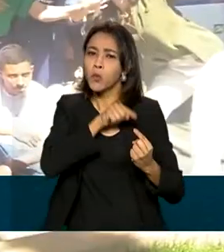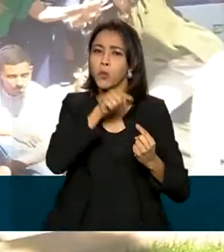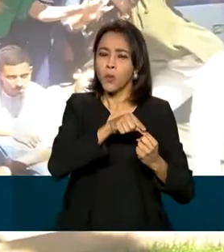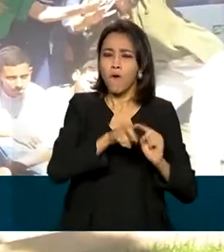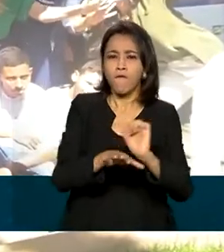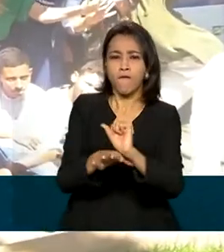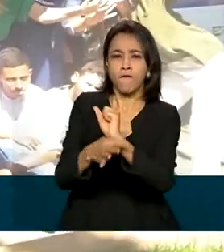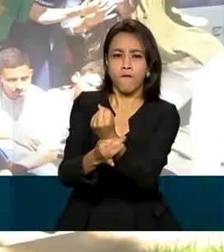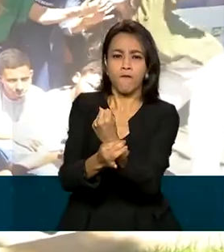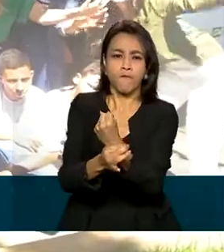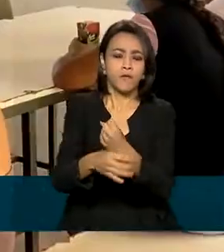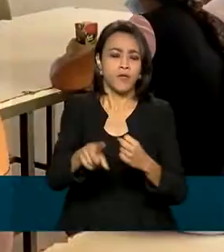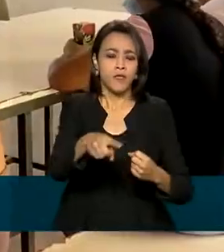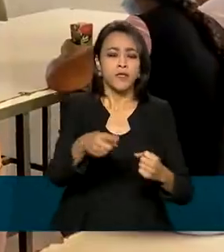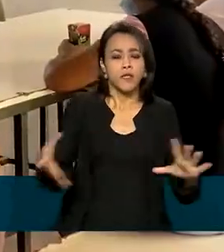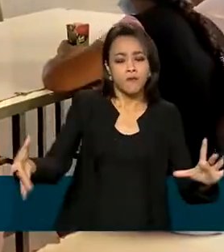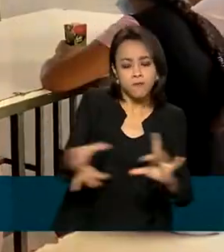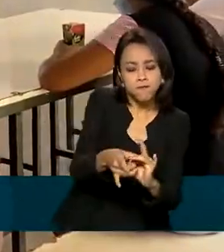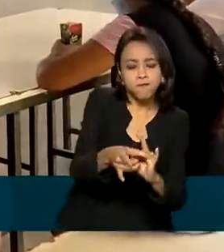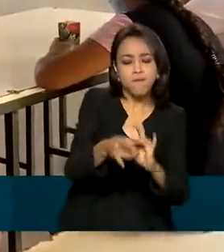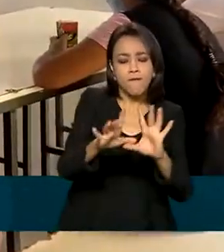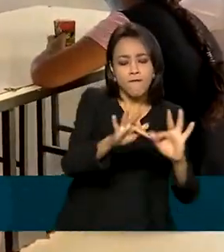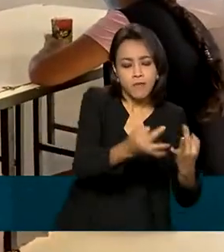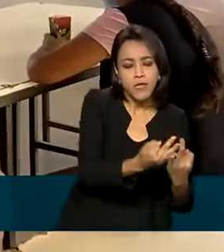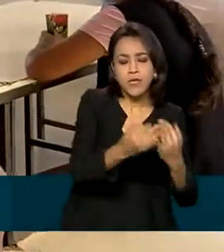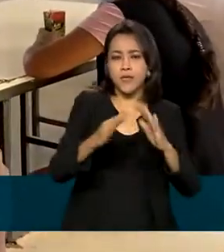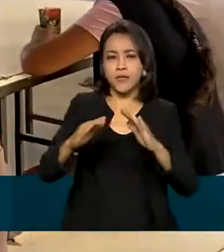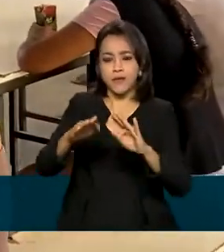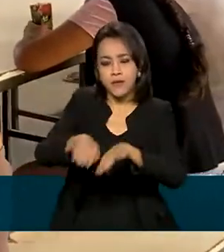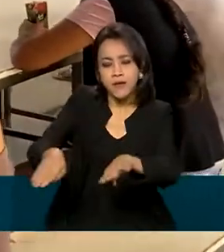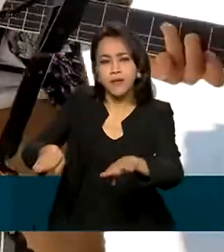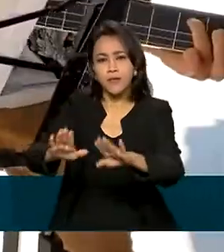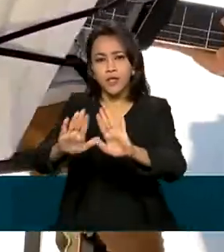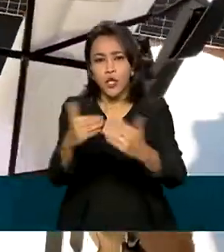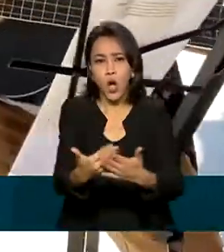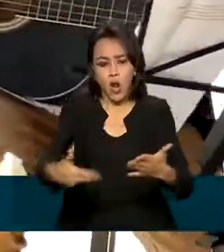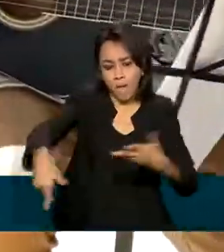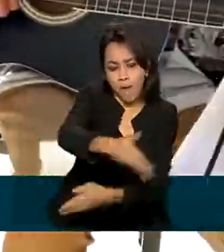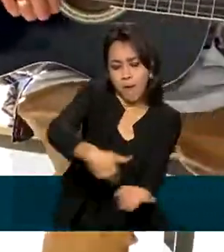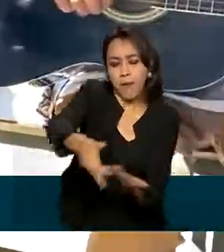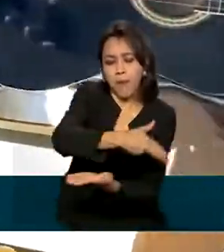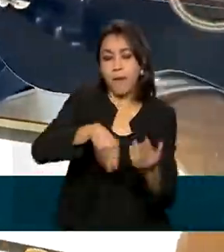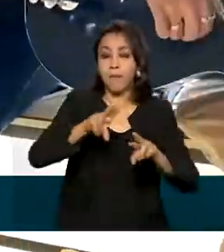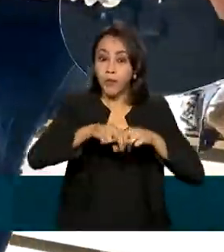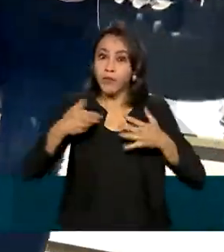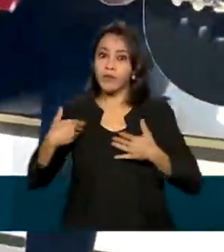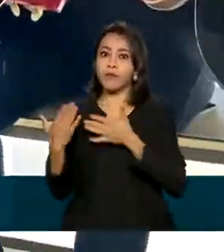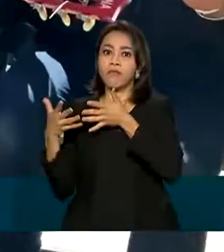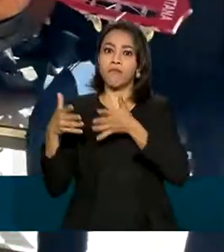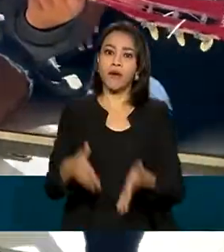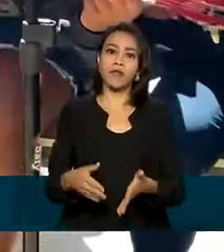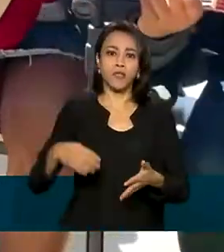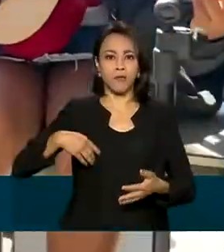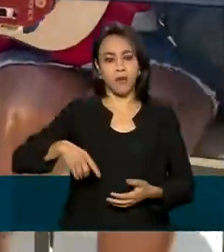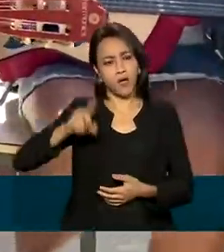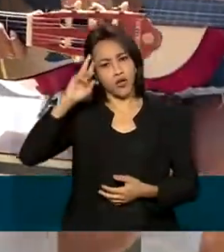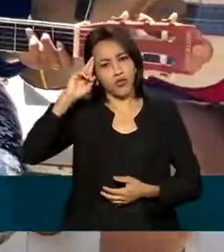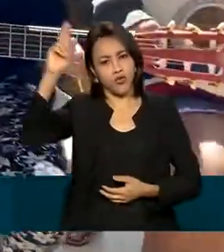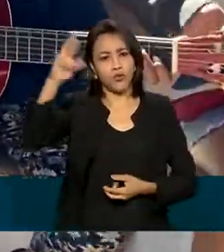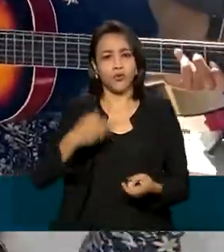os vínculos entre a criança, a família e a escola. Para isso, integra gestores de estados e municípios,